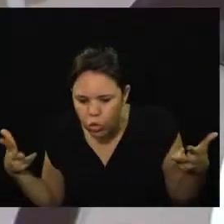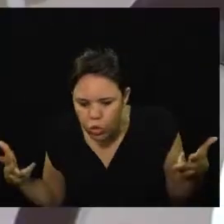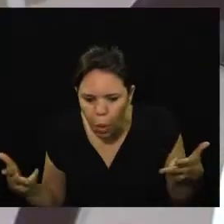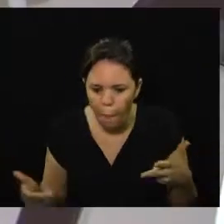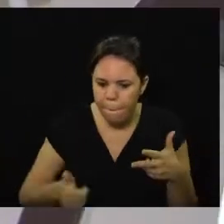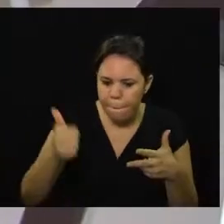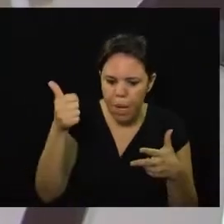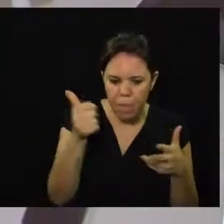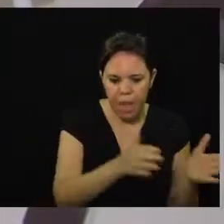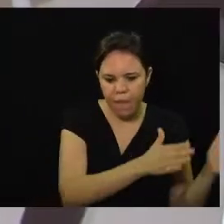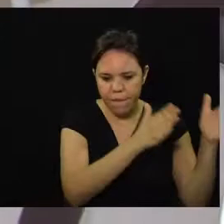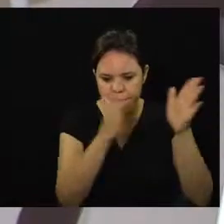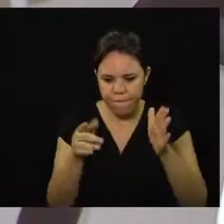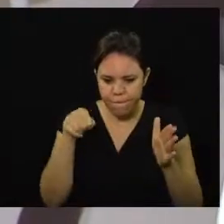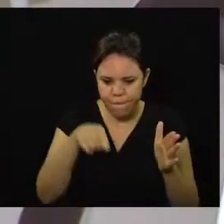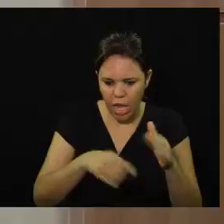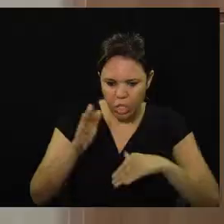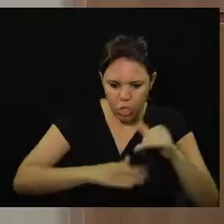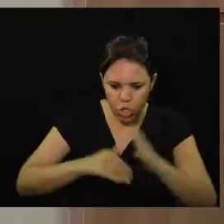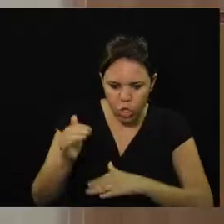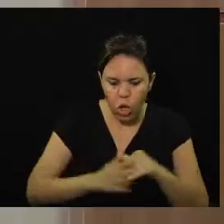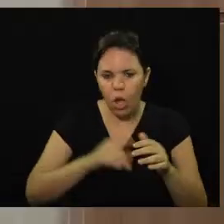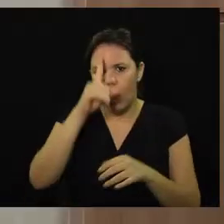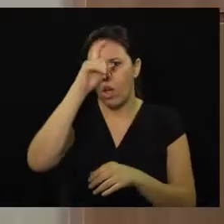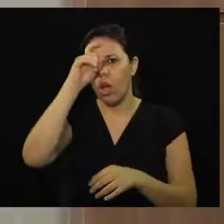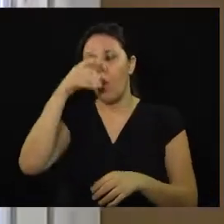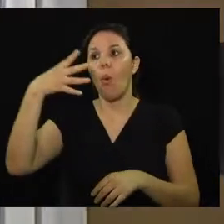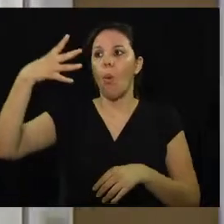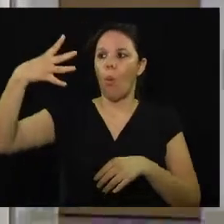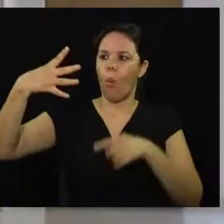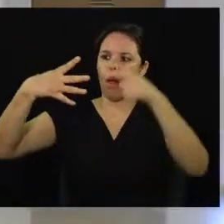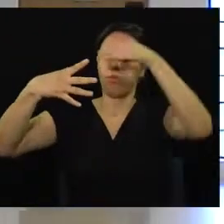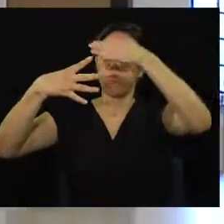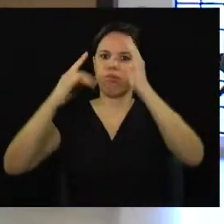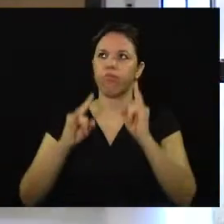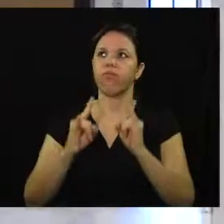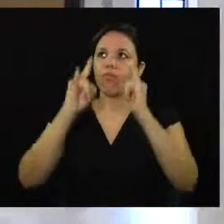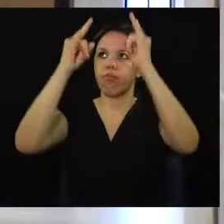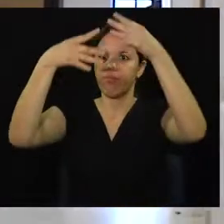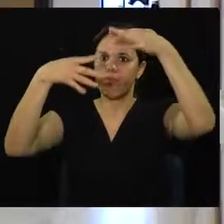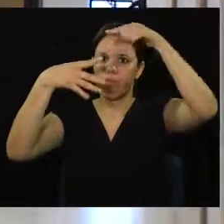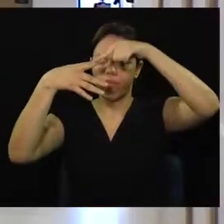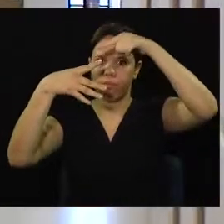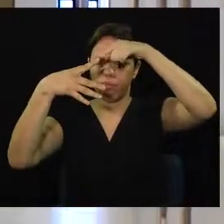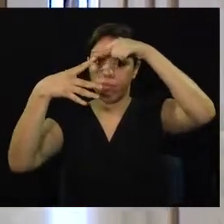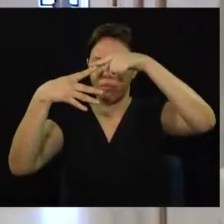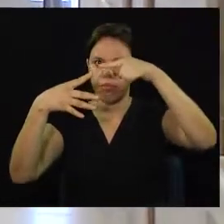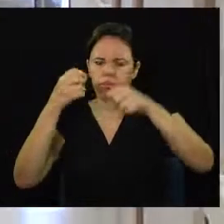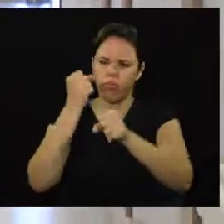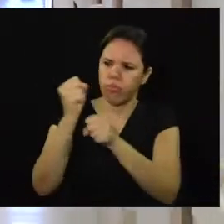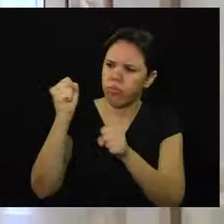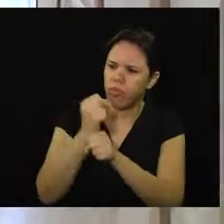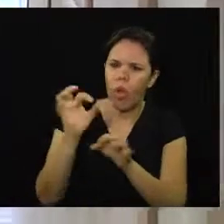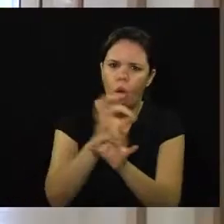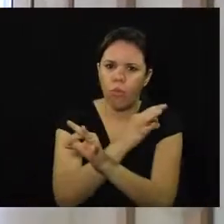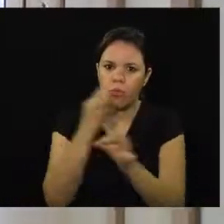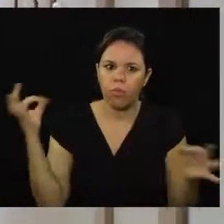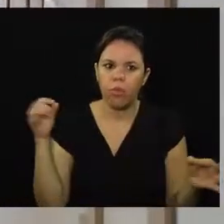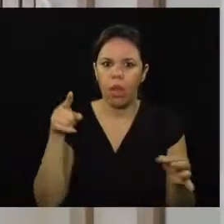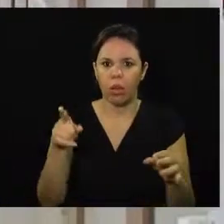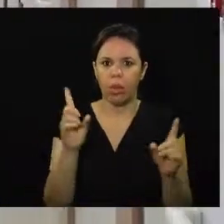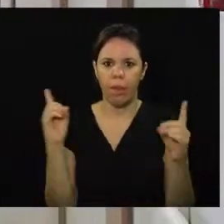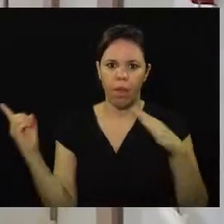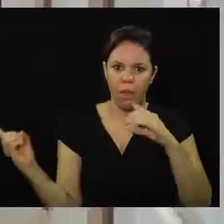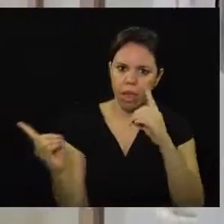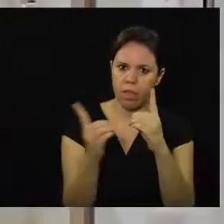fase de obras do complexo hospitalar. O quarto andar foi todo reformado e modernizado assim como a recepção. É um